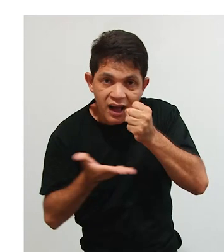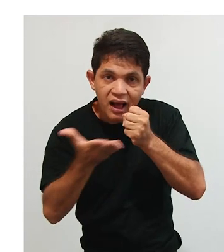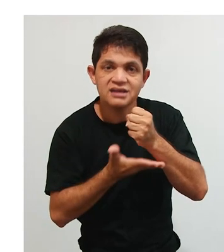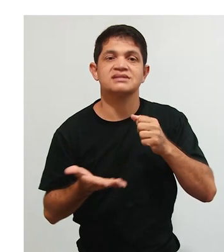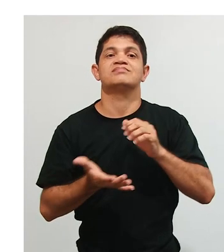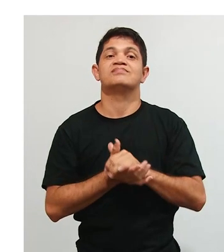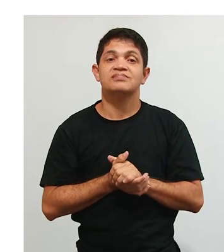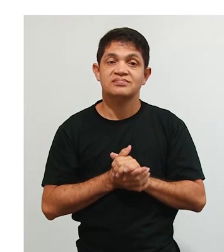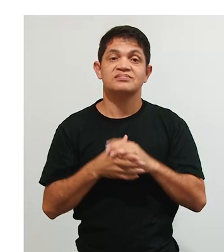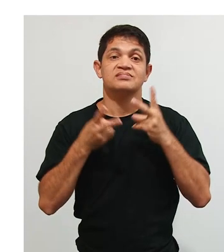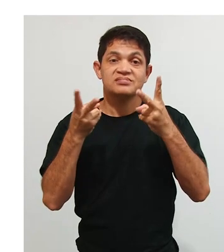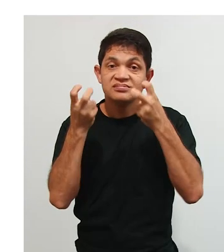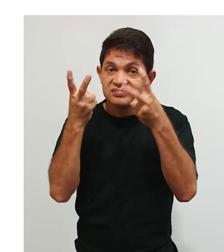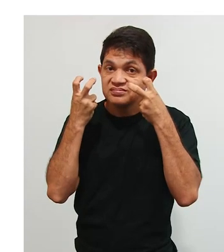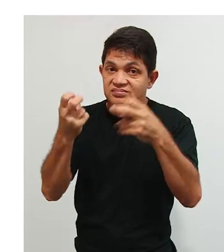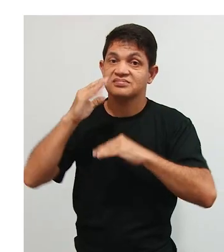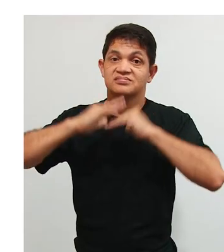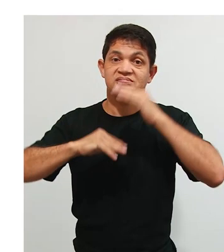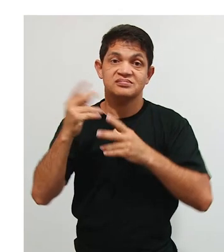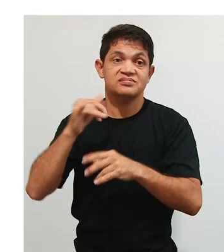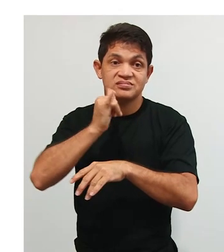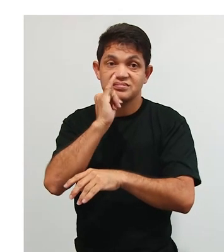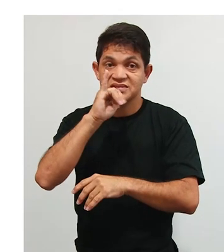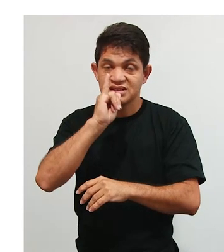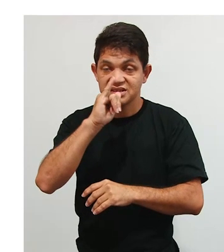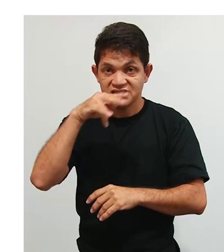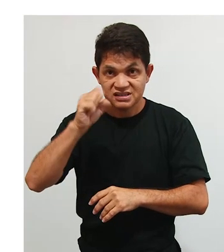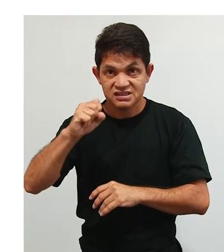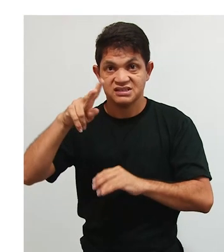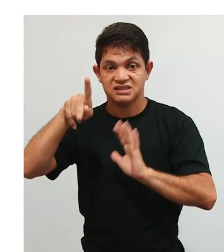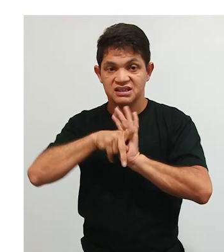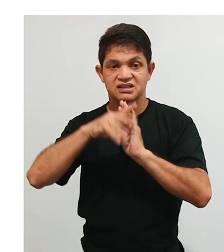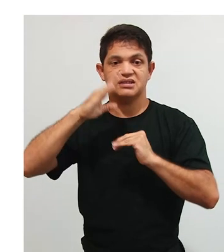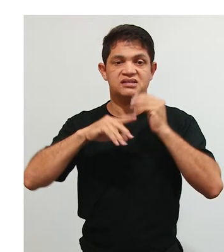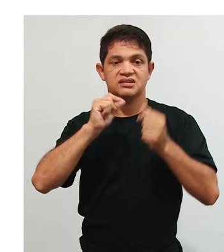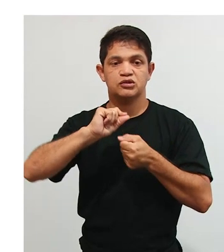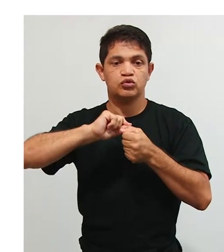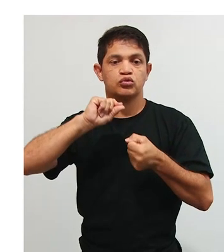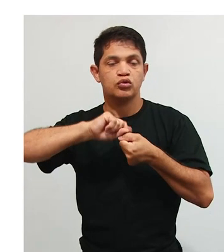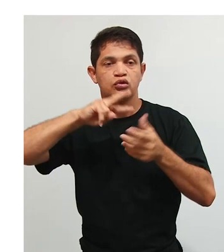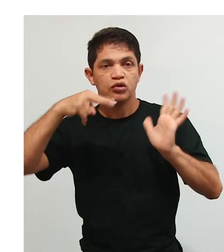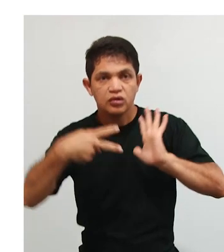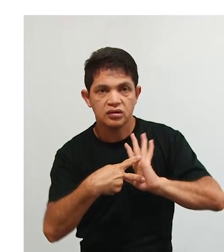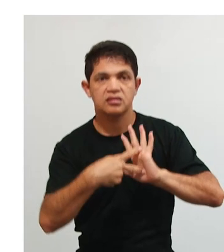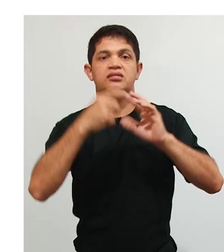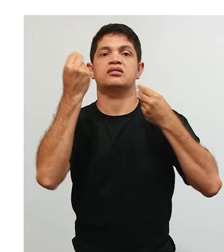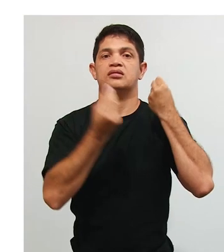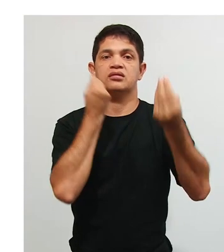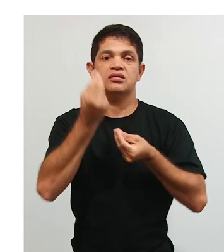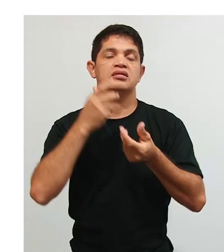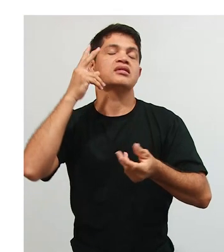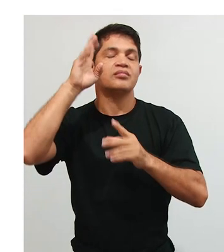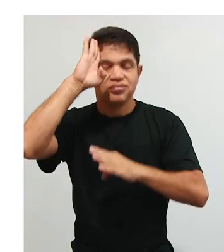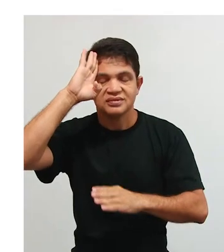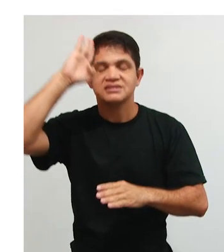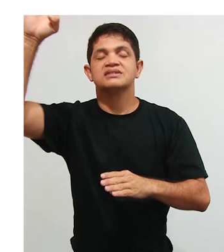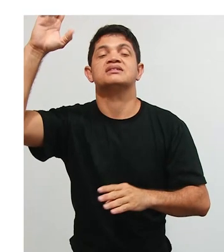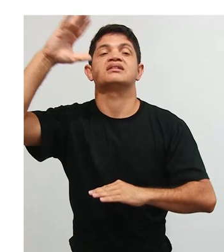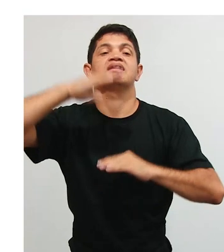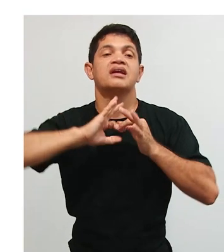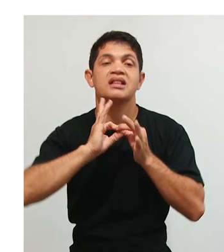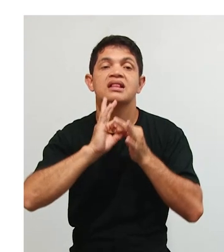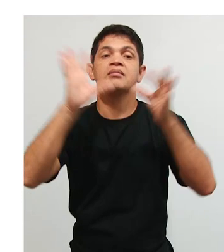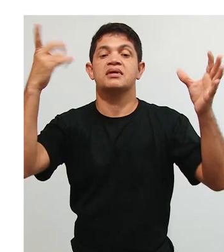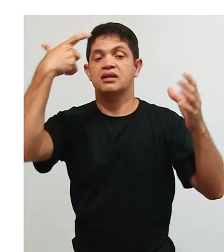concepção inatista. E, principalmente, essas concepções que são citadas aqui. A liberal,